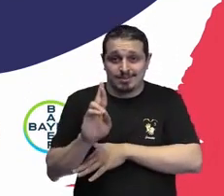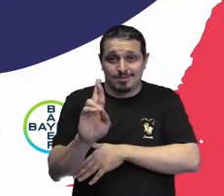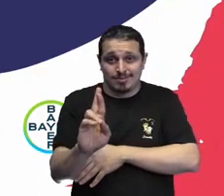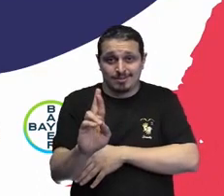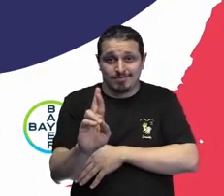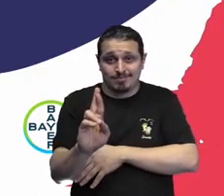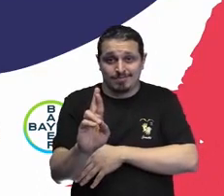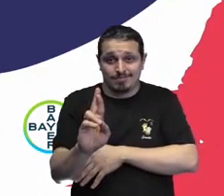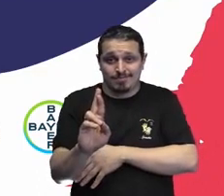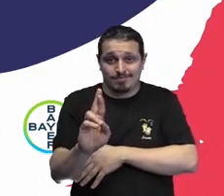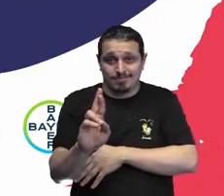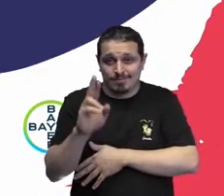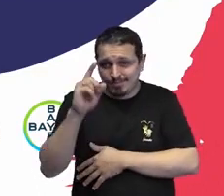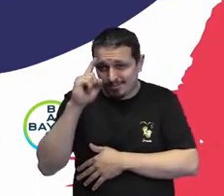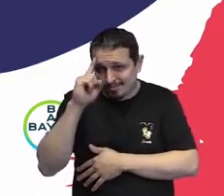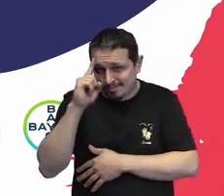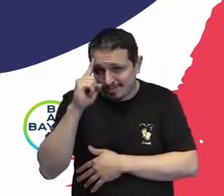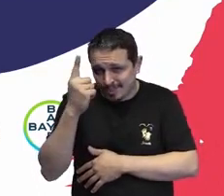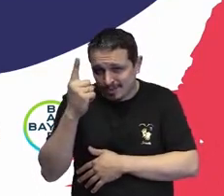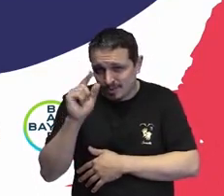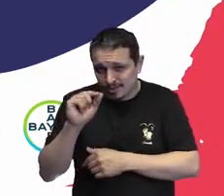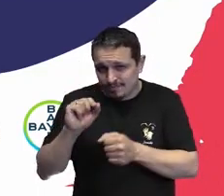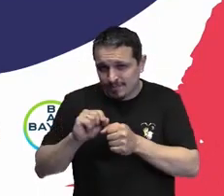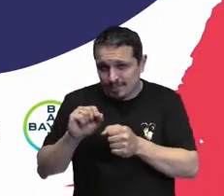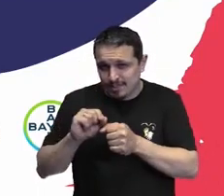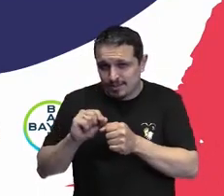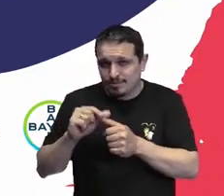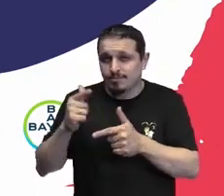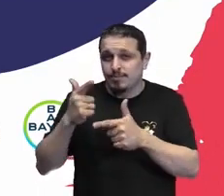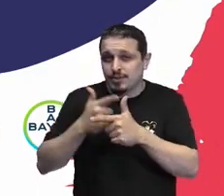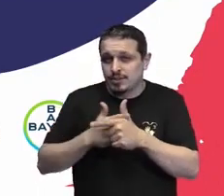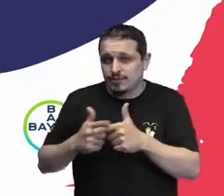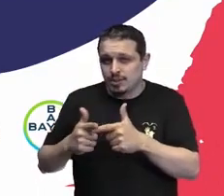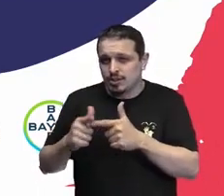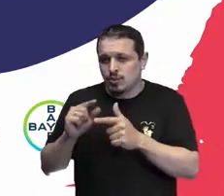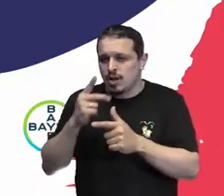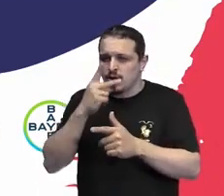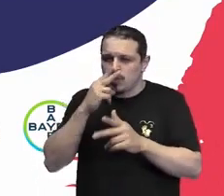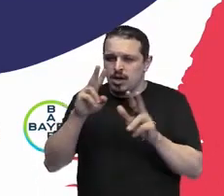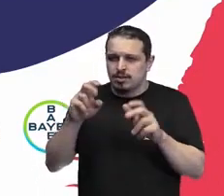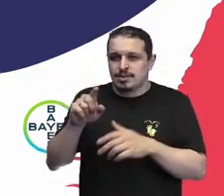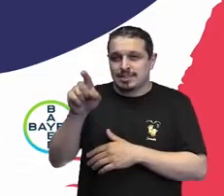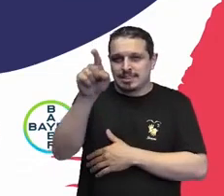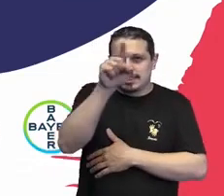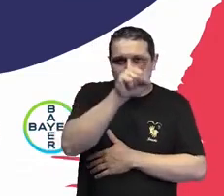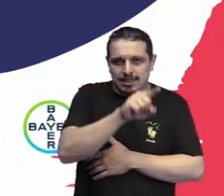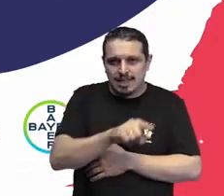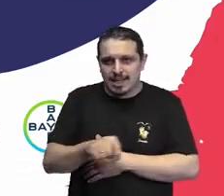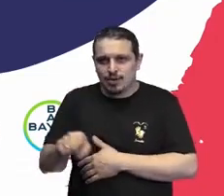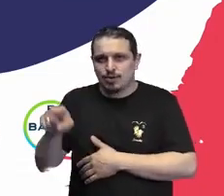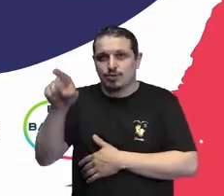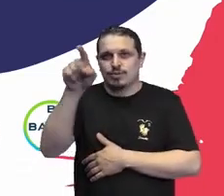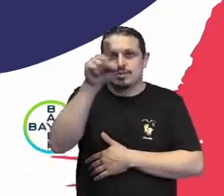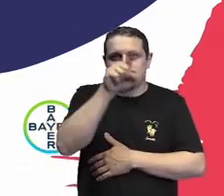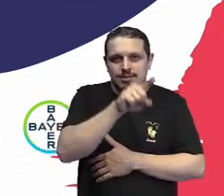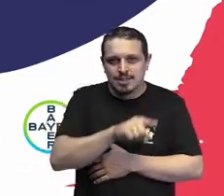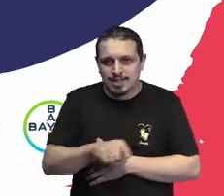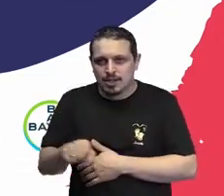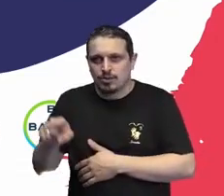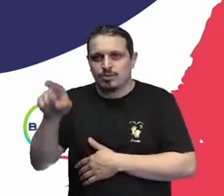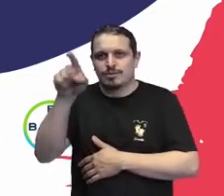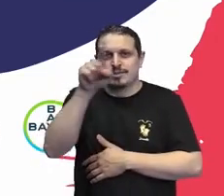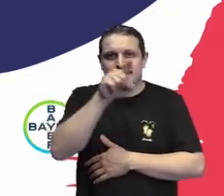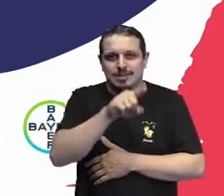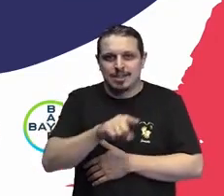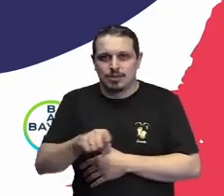ideias e das soluções que ela vai propondo. Então, isso é um ciclo que vai se alimentando, né? Conforme eu vou trazendo essas pessoas, elas vão gerando